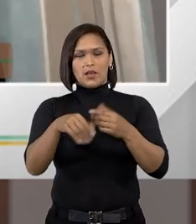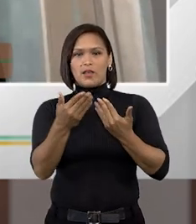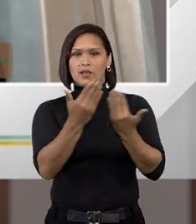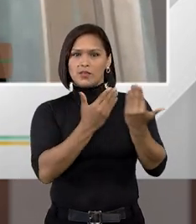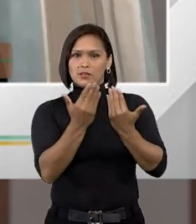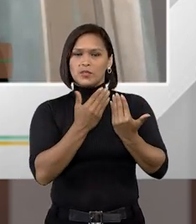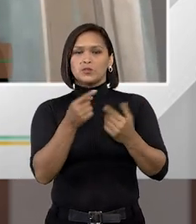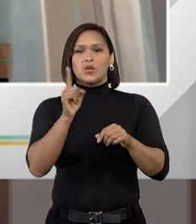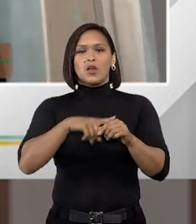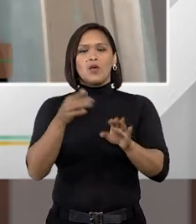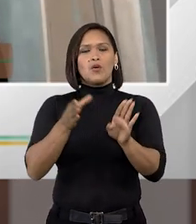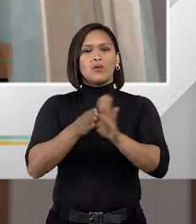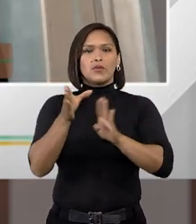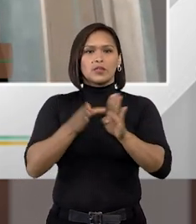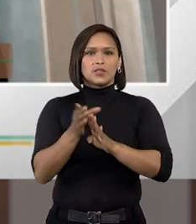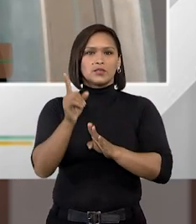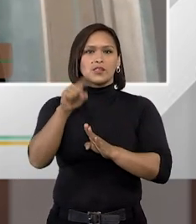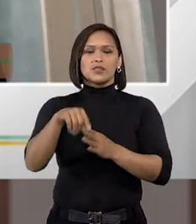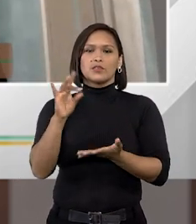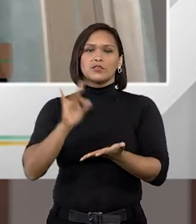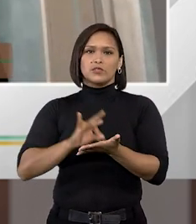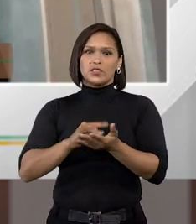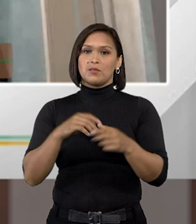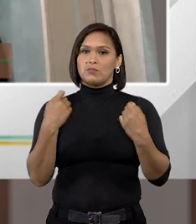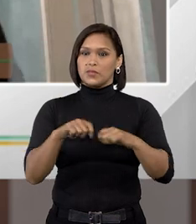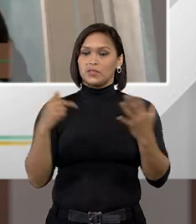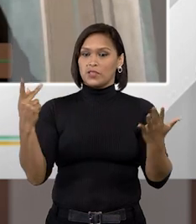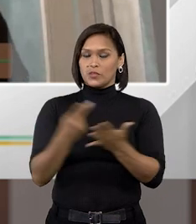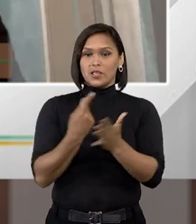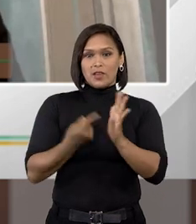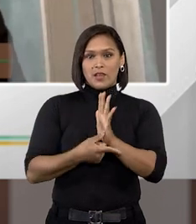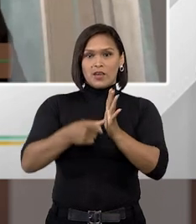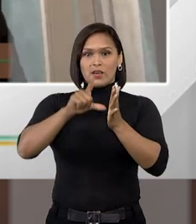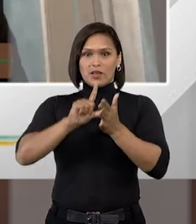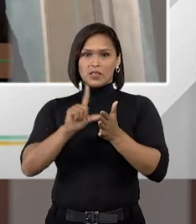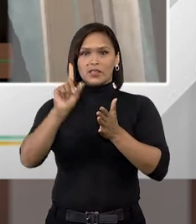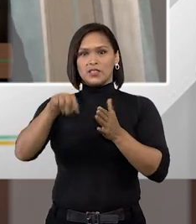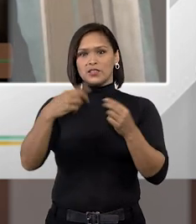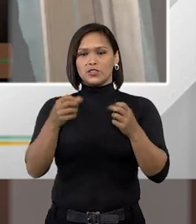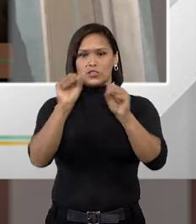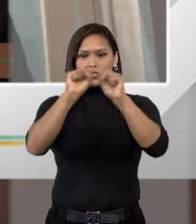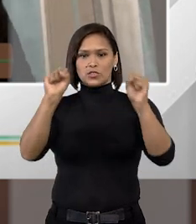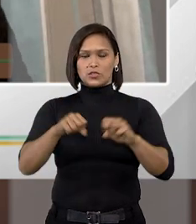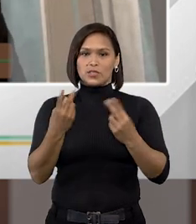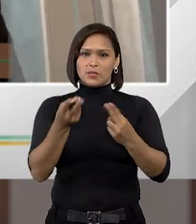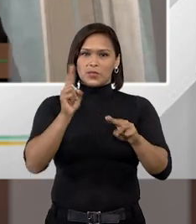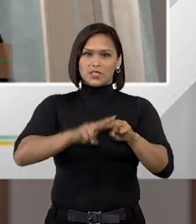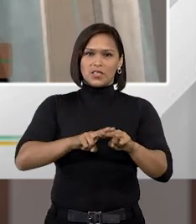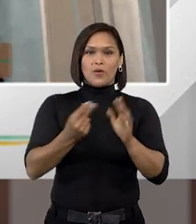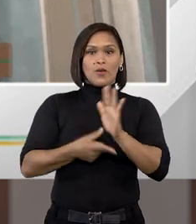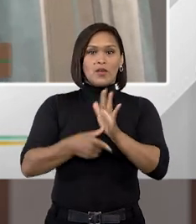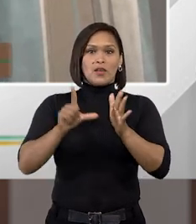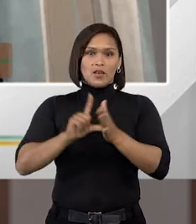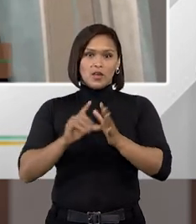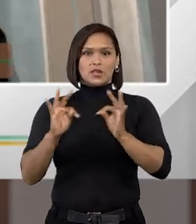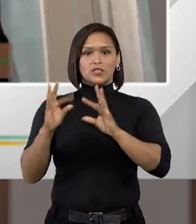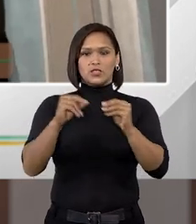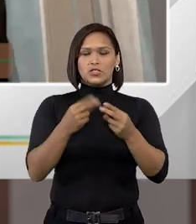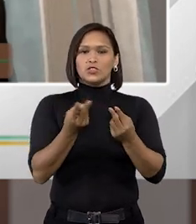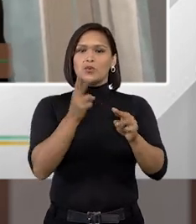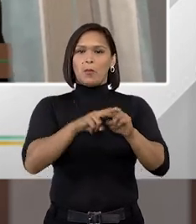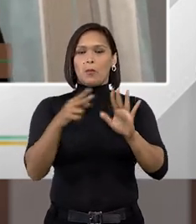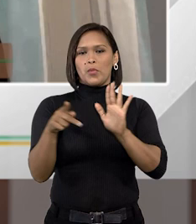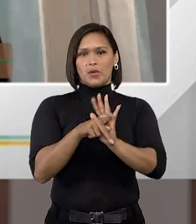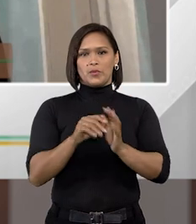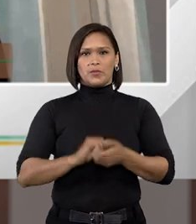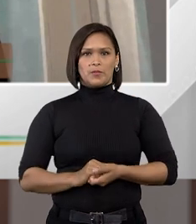trazendo uma orientação do que realmente deve ser feito antes do presídio antes da prisão antes do cárcere